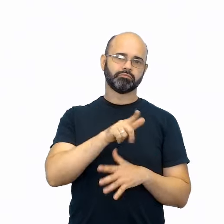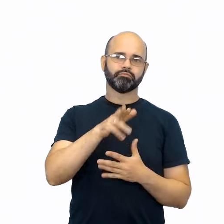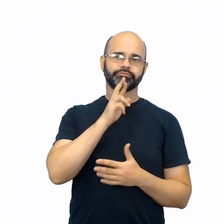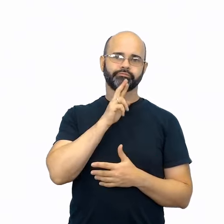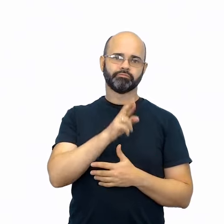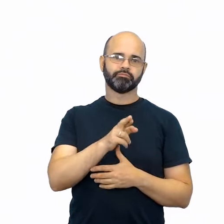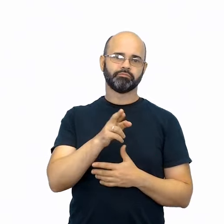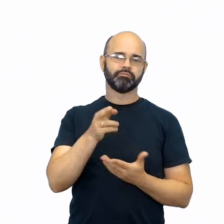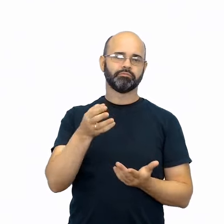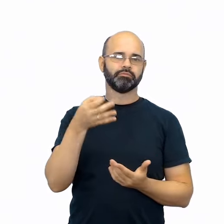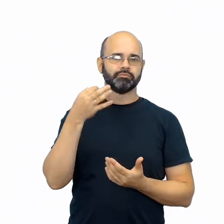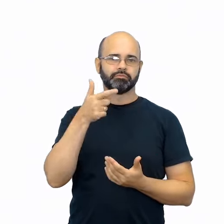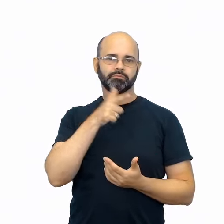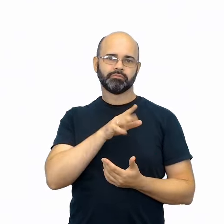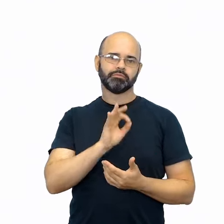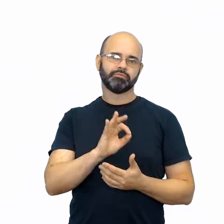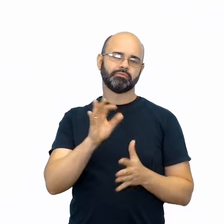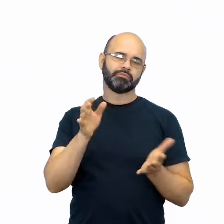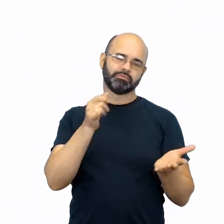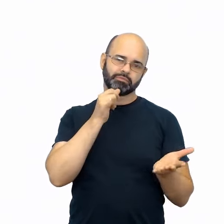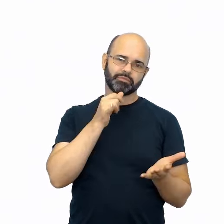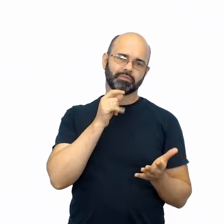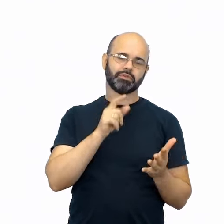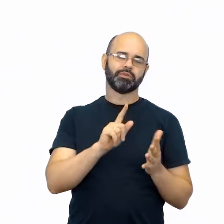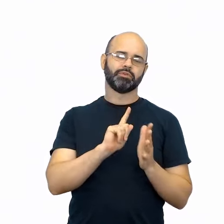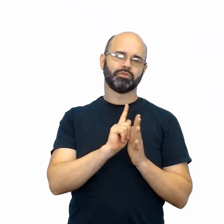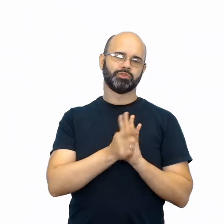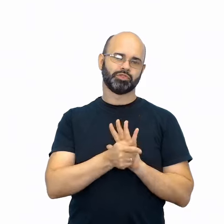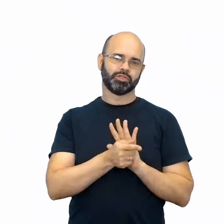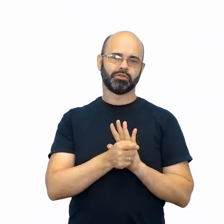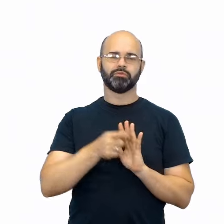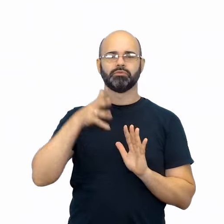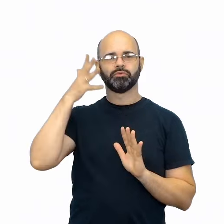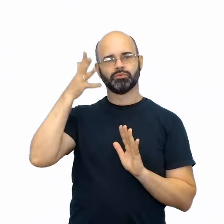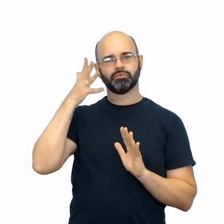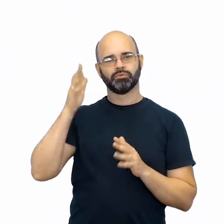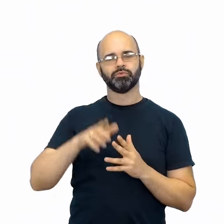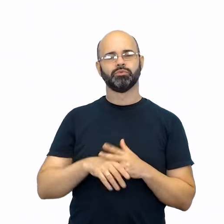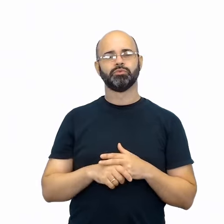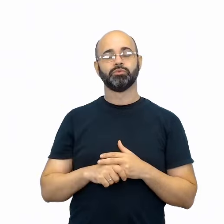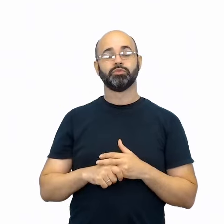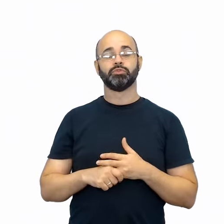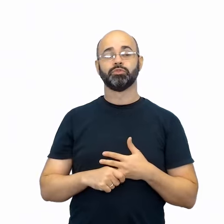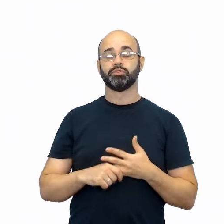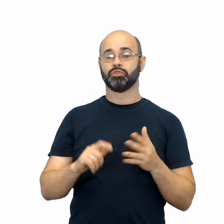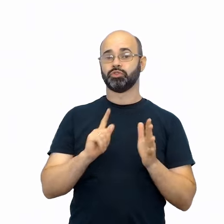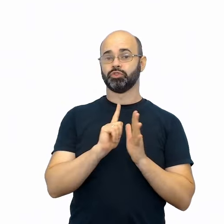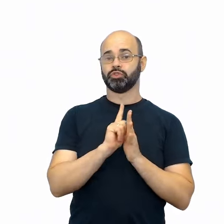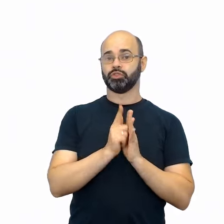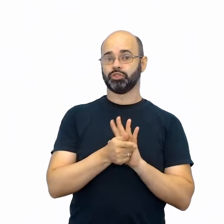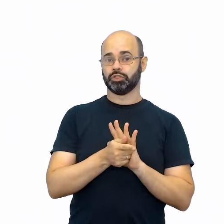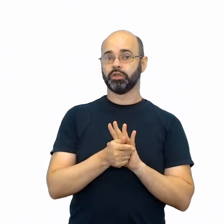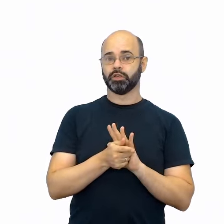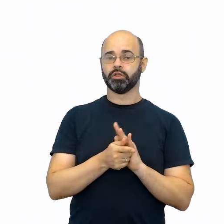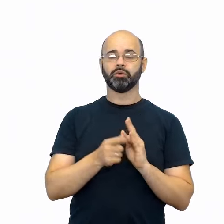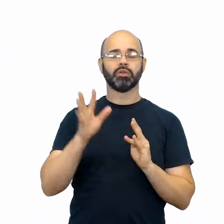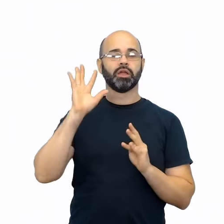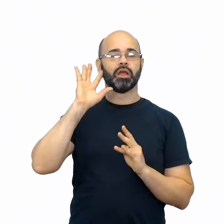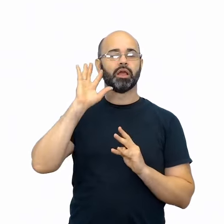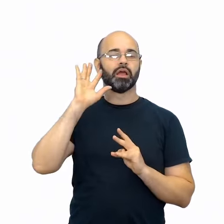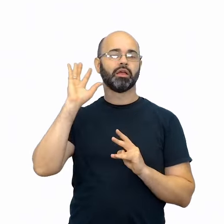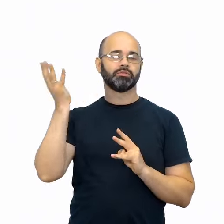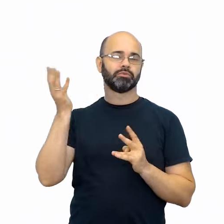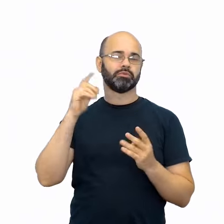acertada do gênero descortissivo. Os gêneros são, assim, o resultado das finalidades que se deseja